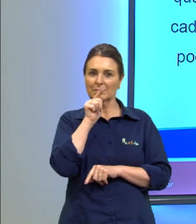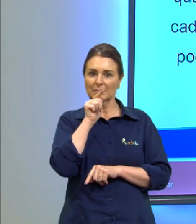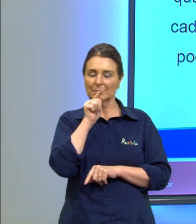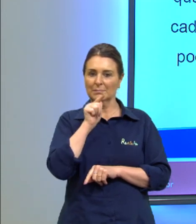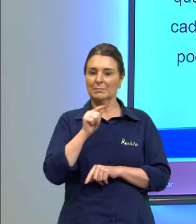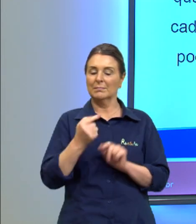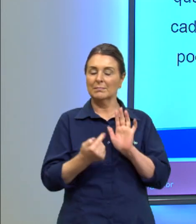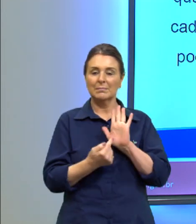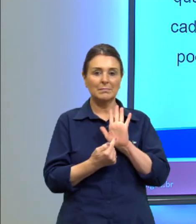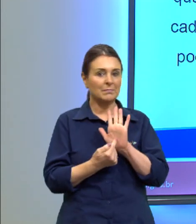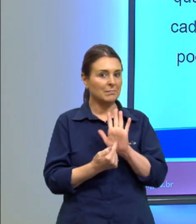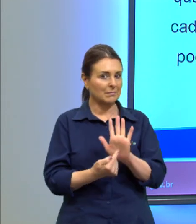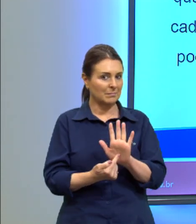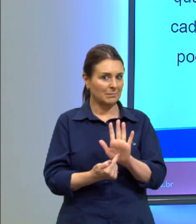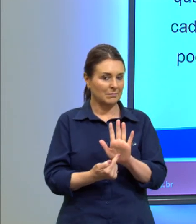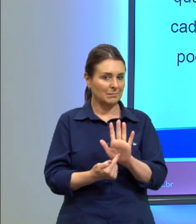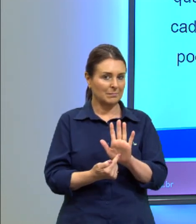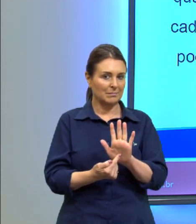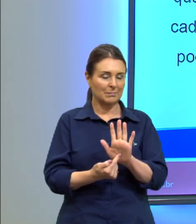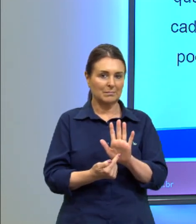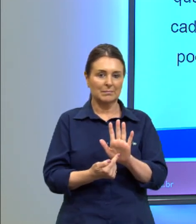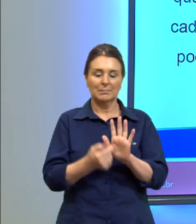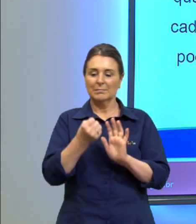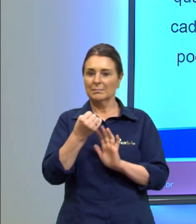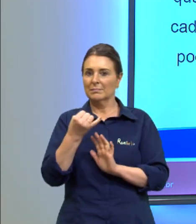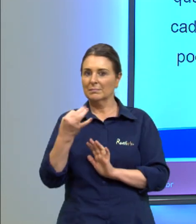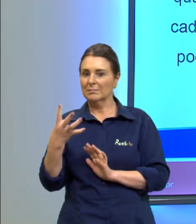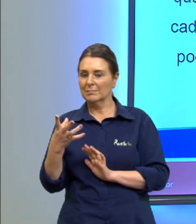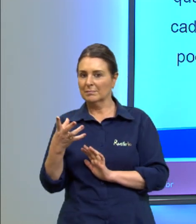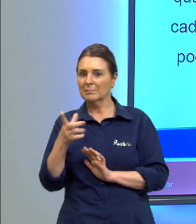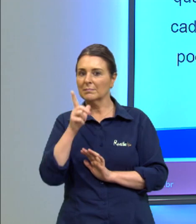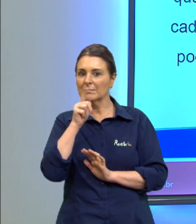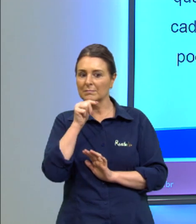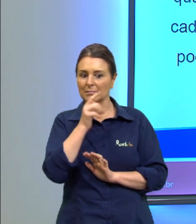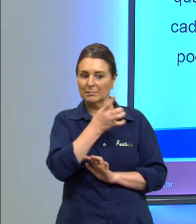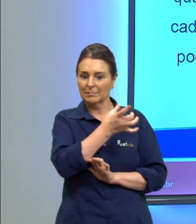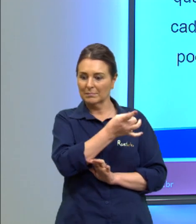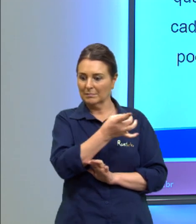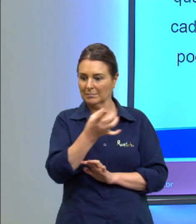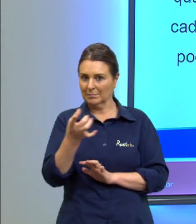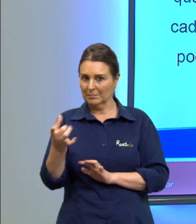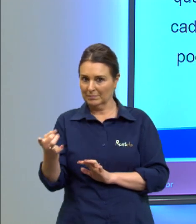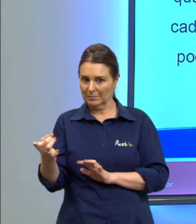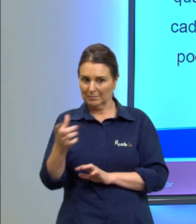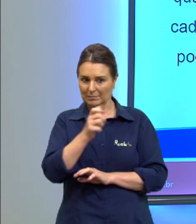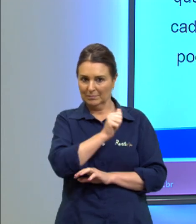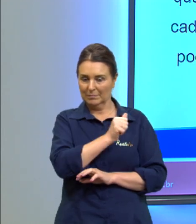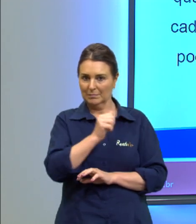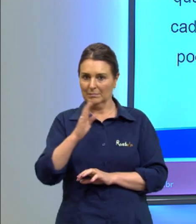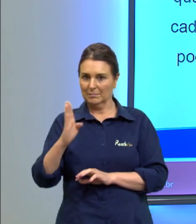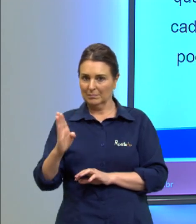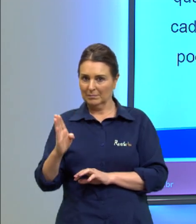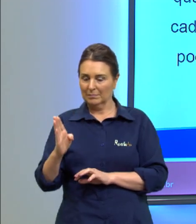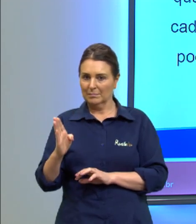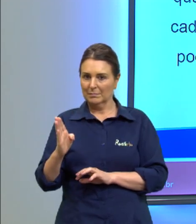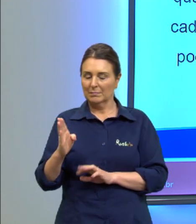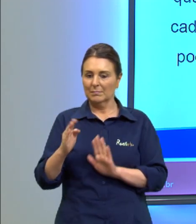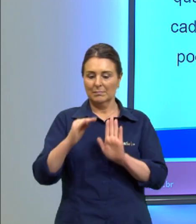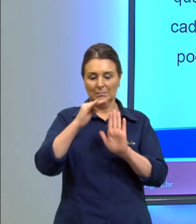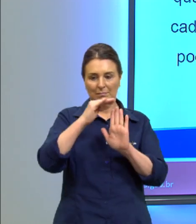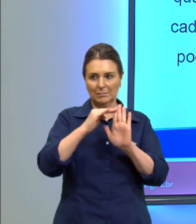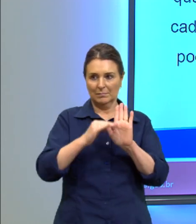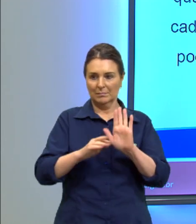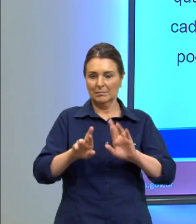as indicações das quantidades de água de cada reservatório, elas estão em escalas